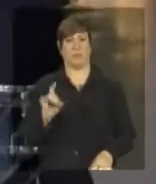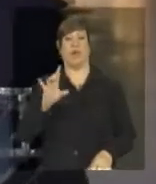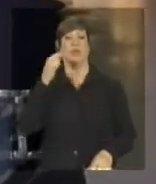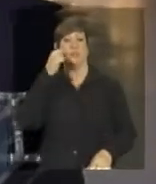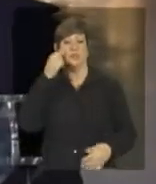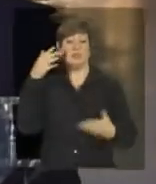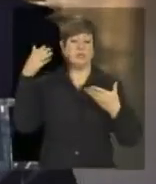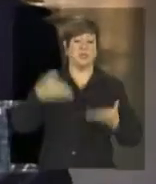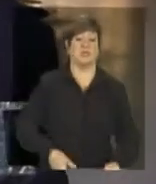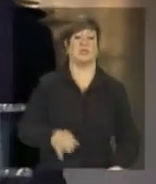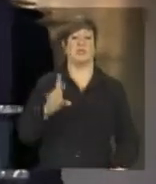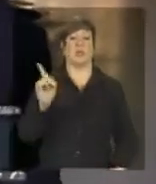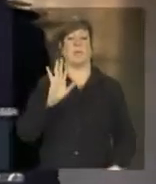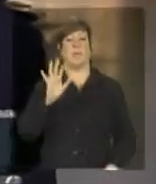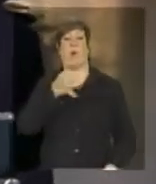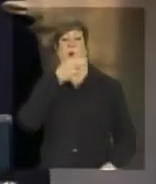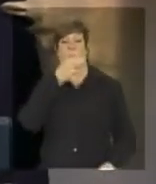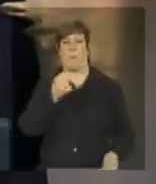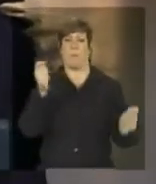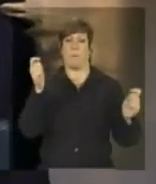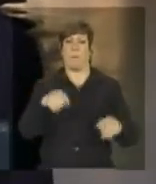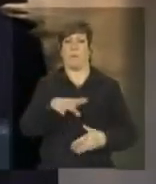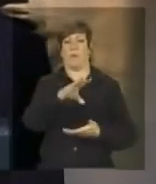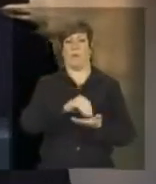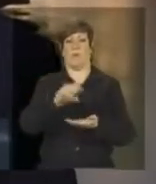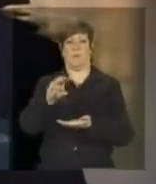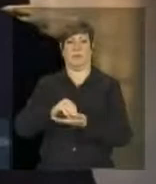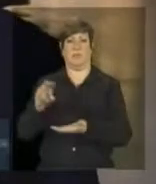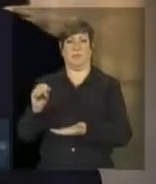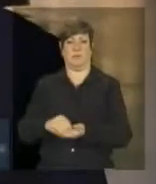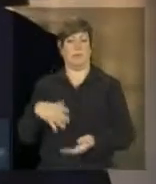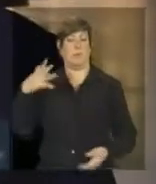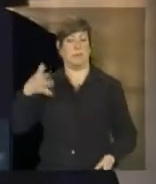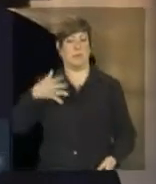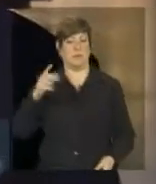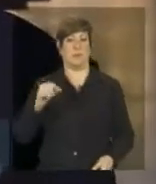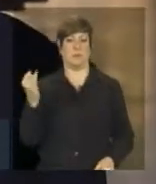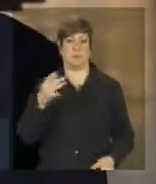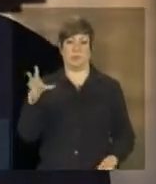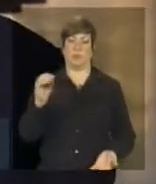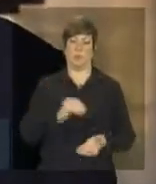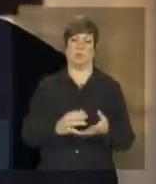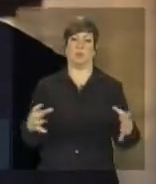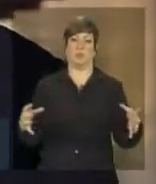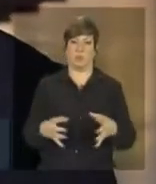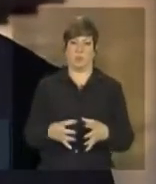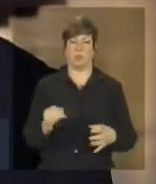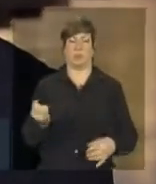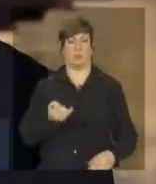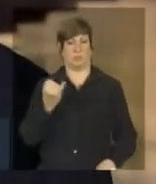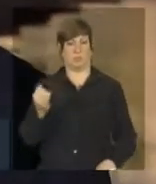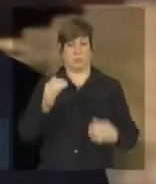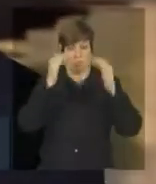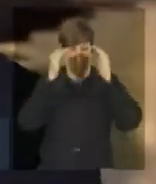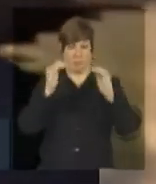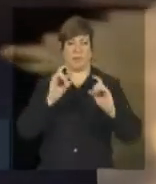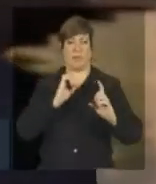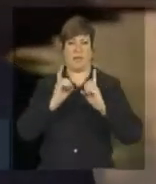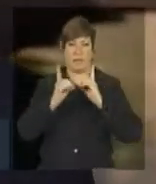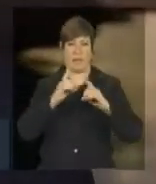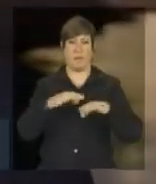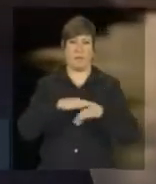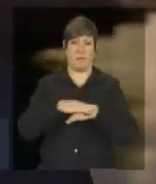estar no Rio de Janeiro mas para serem capazes de transmitir uma mensagem que seja incorporada ou ao menos levada em consideração nos debates